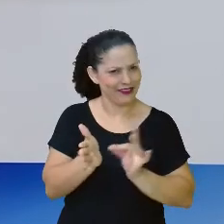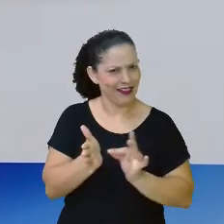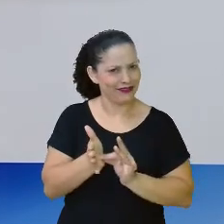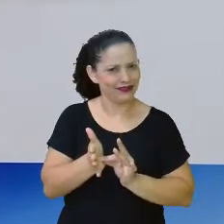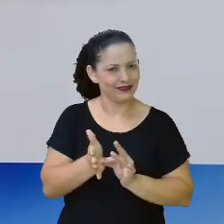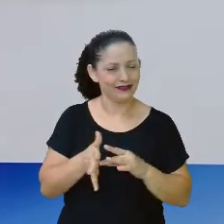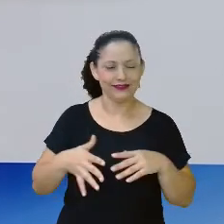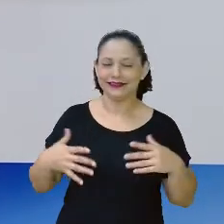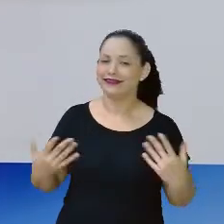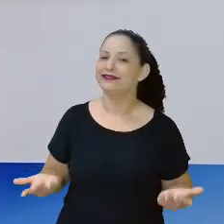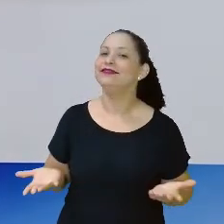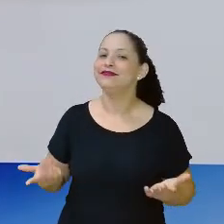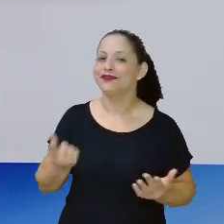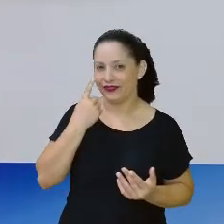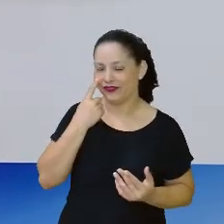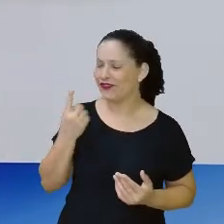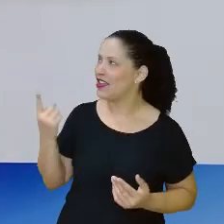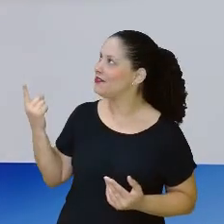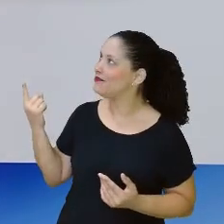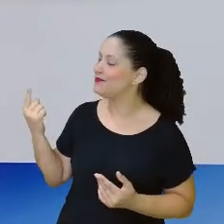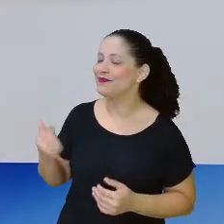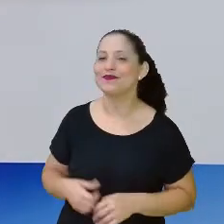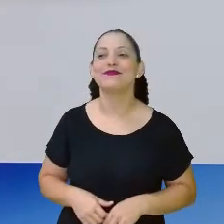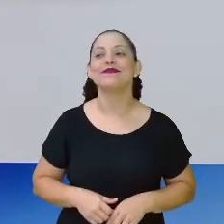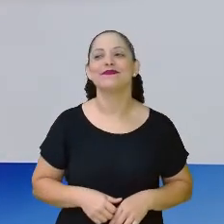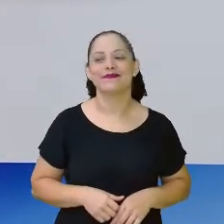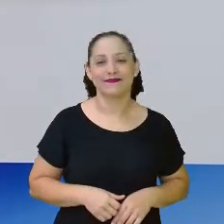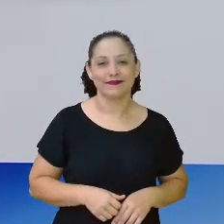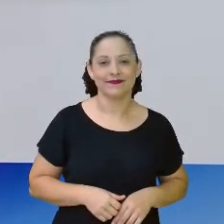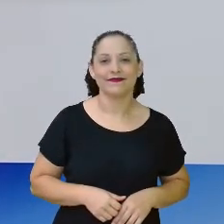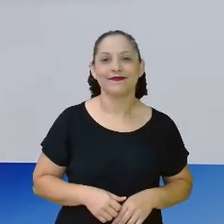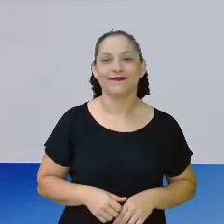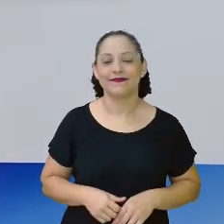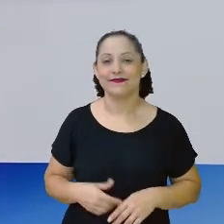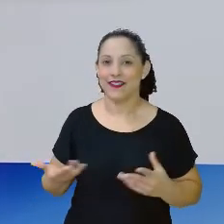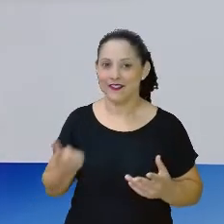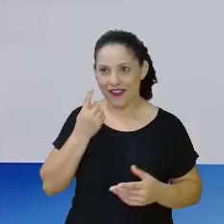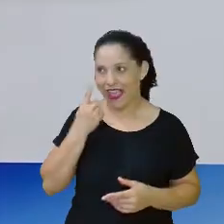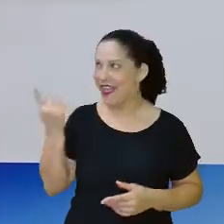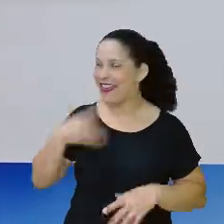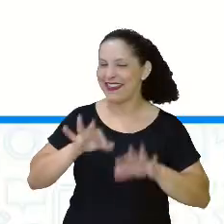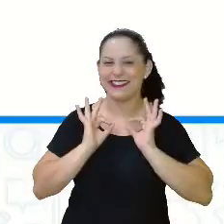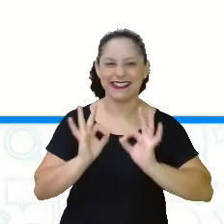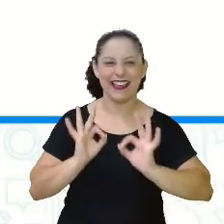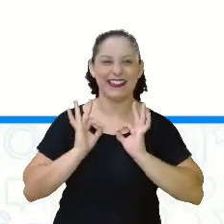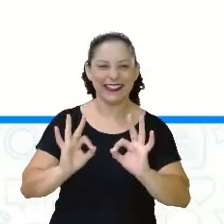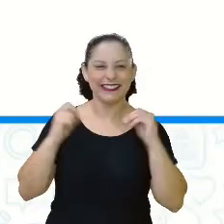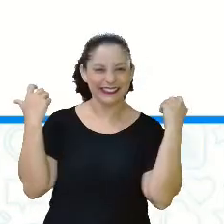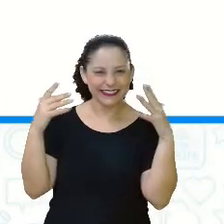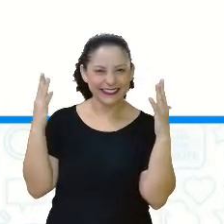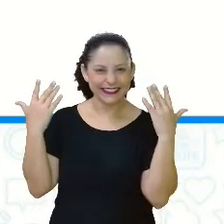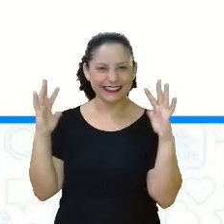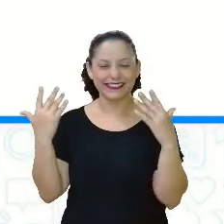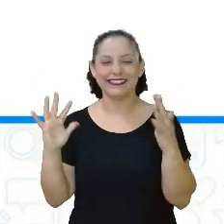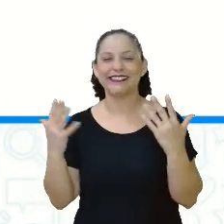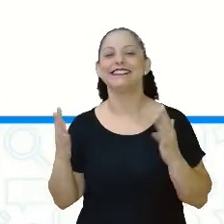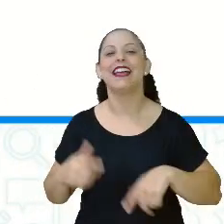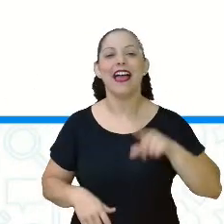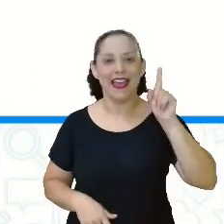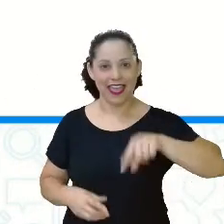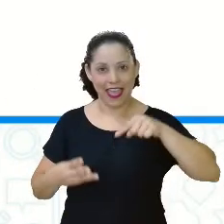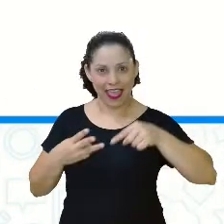que é isso mesmo? Vamos conferir. Eita, que eu estou passando direto aqui. Vamos lá. É isso aí, minha gente. É